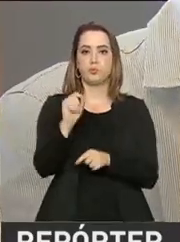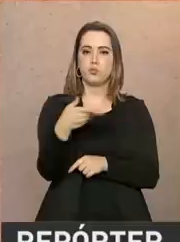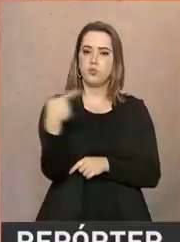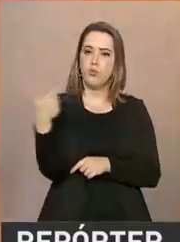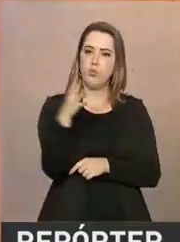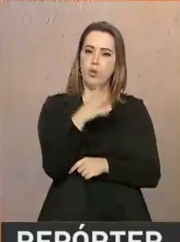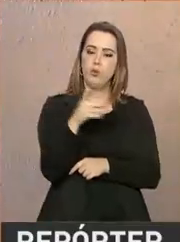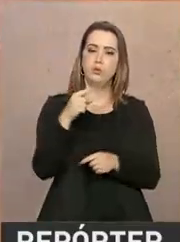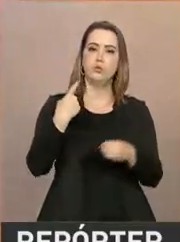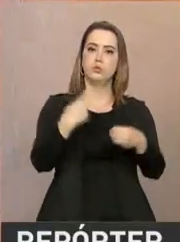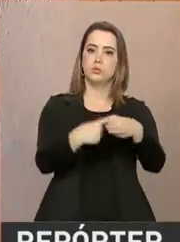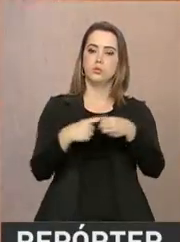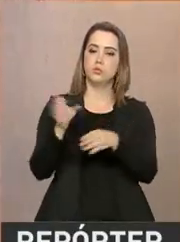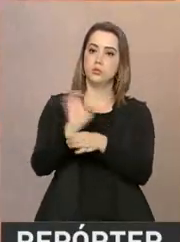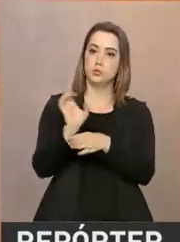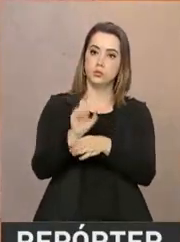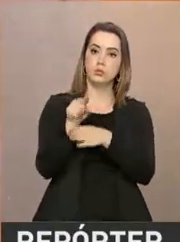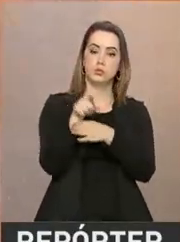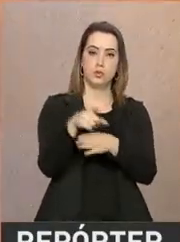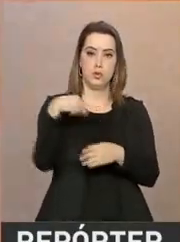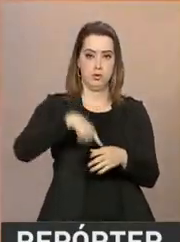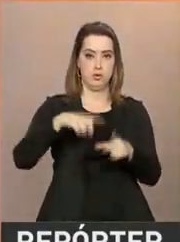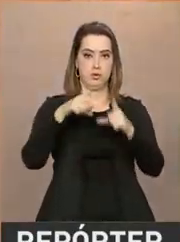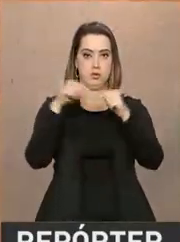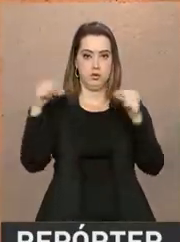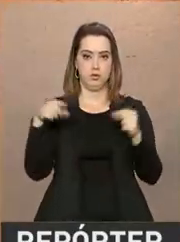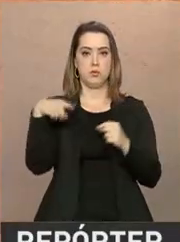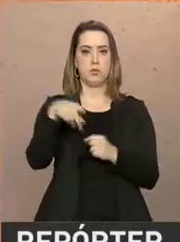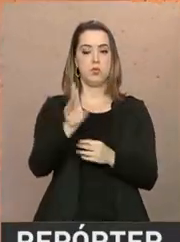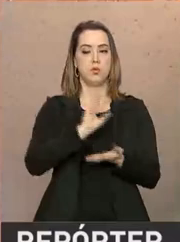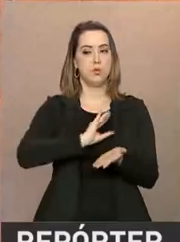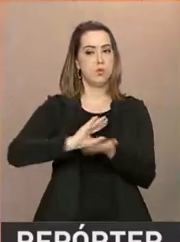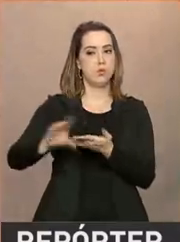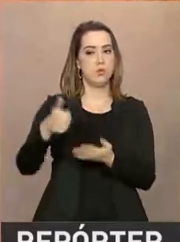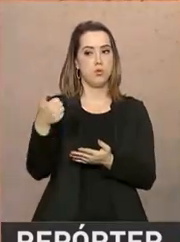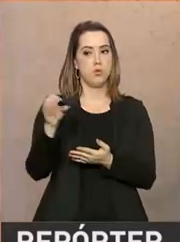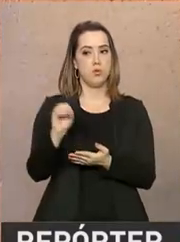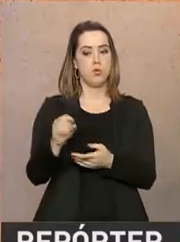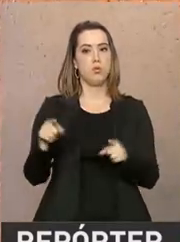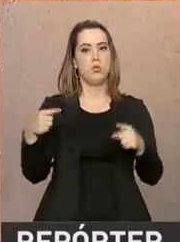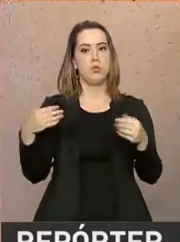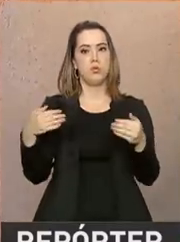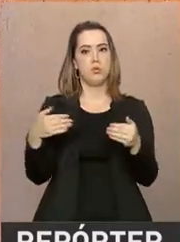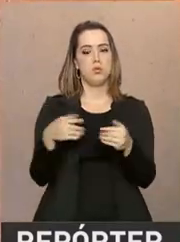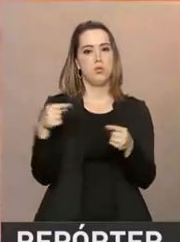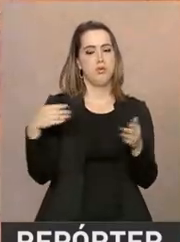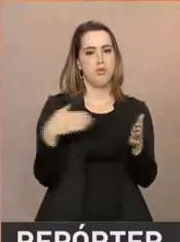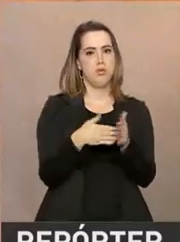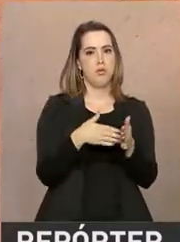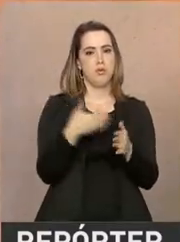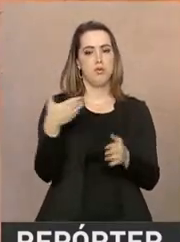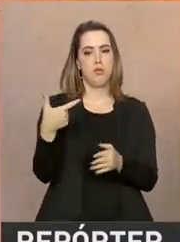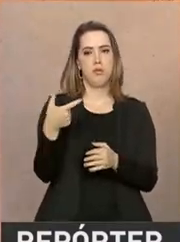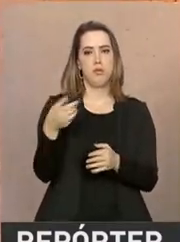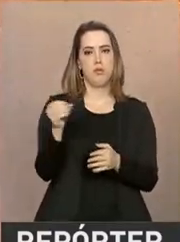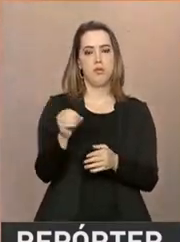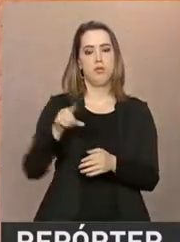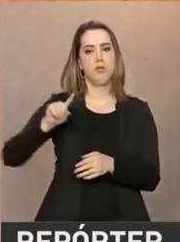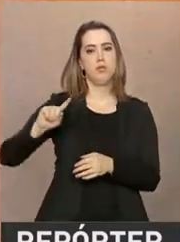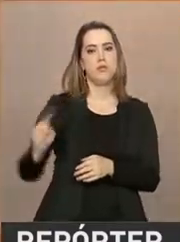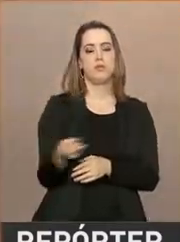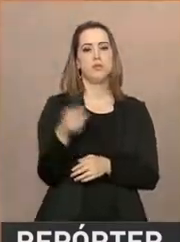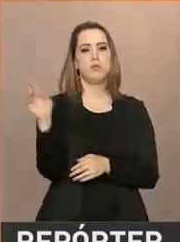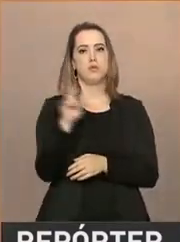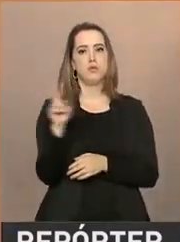estados e do Distrito Federal. Cada projeto vai receber entre R 100 mil e R 20 mil. O tema deste ano é